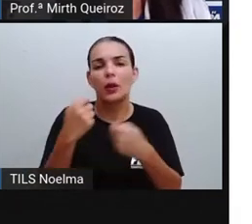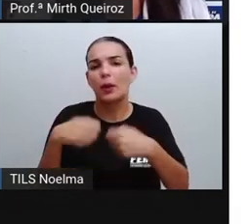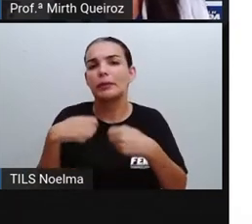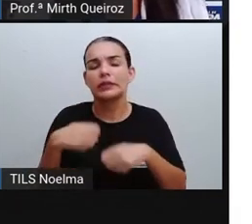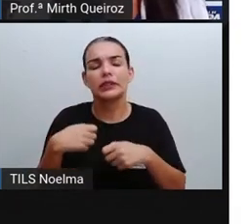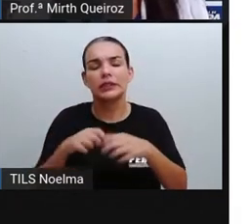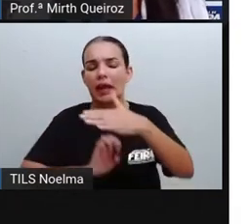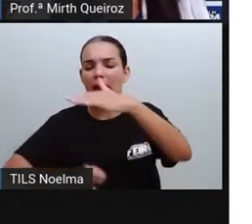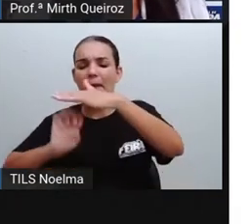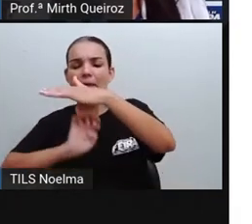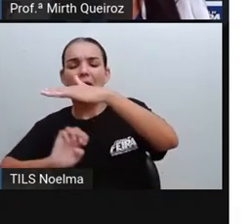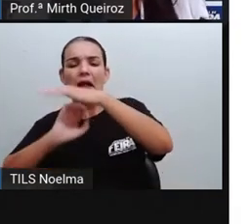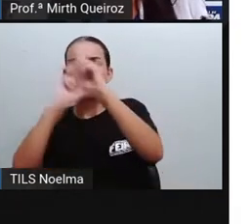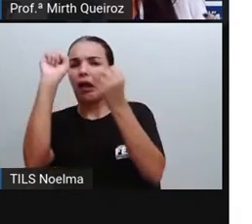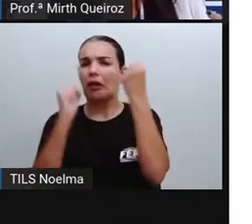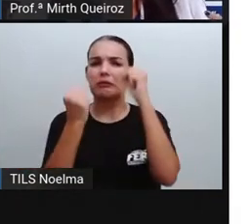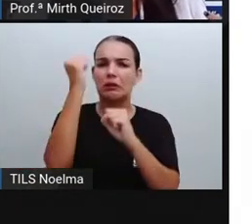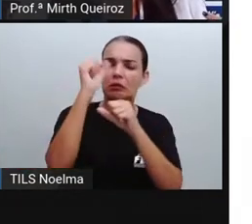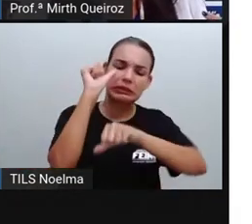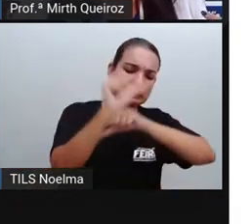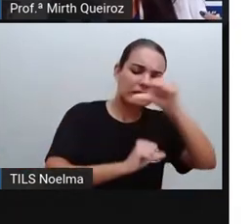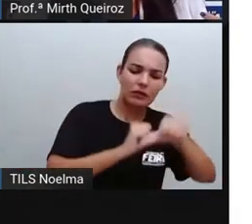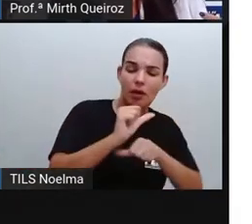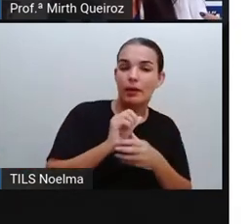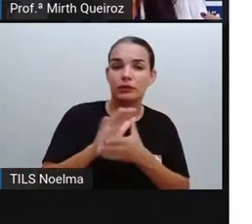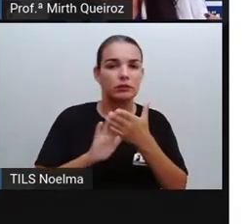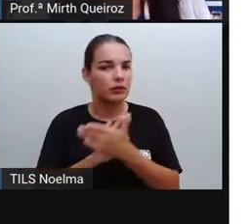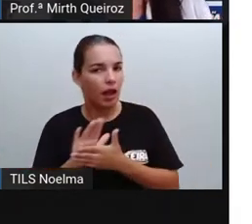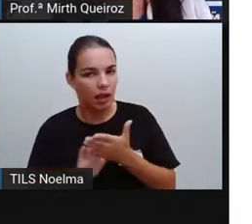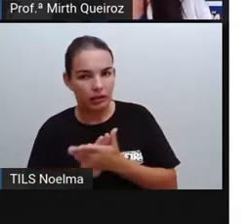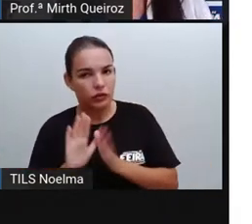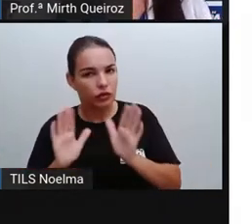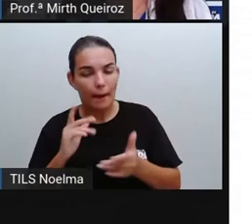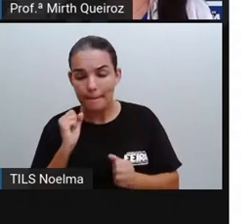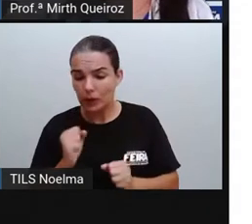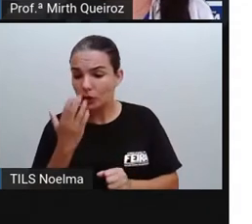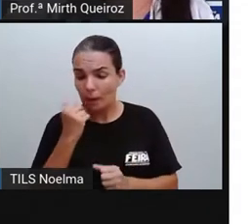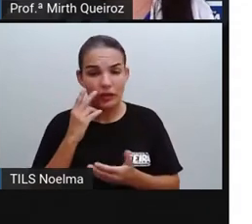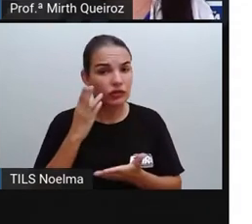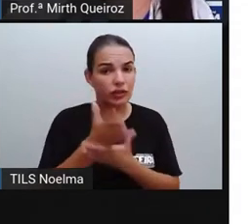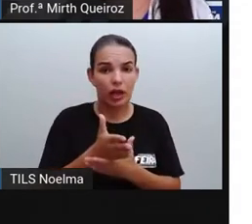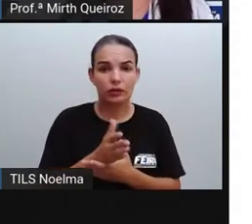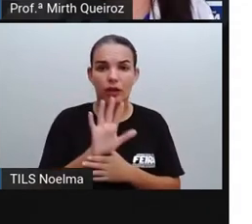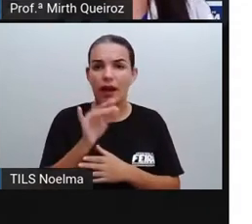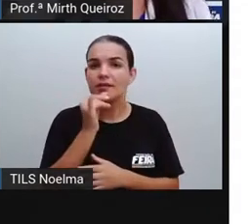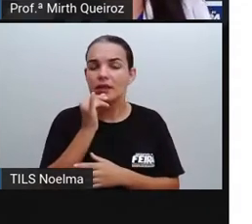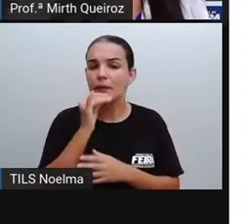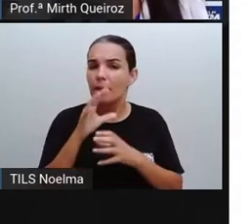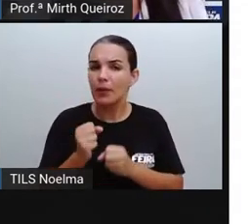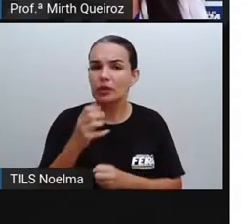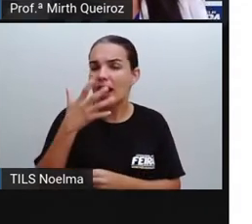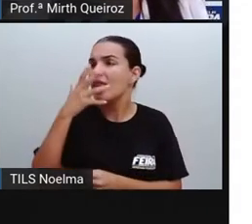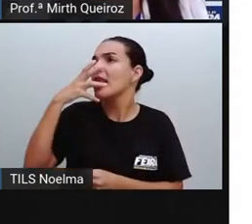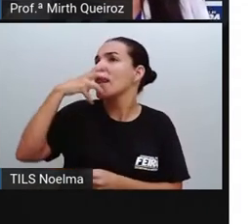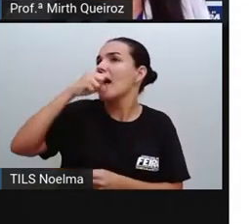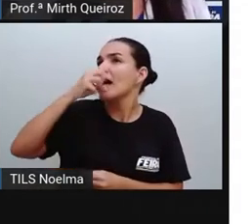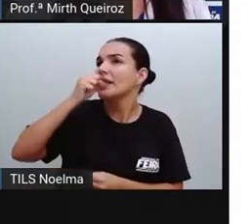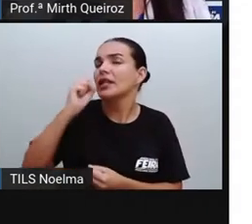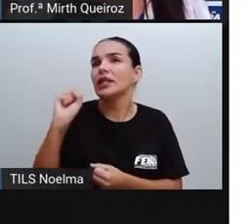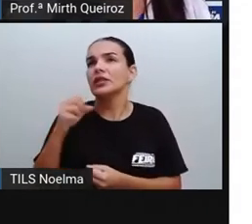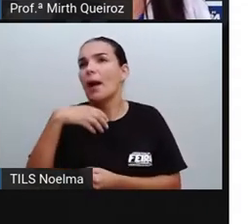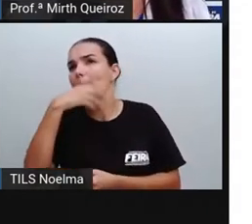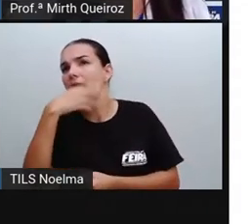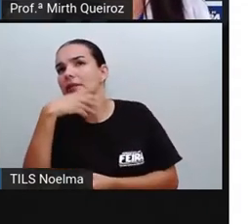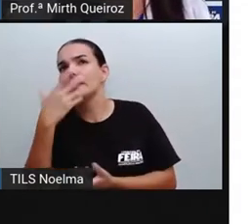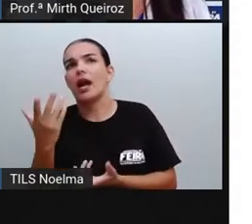necessidade de que seja transformada industrialmente. Eu posso retirar uma laranja, uma maçã, uma